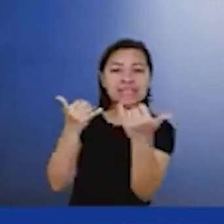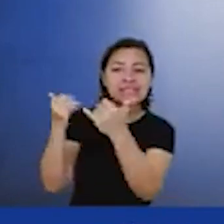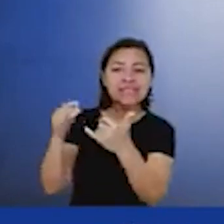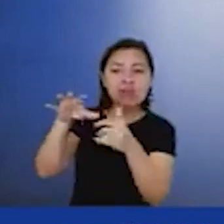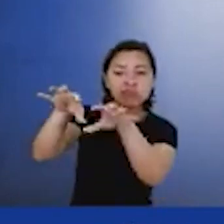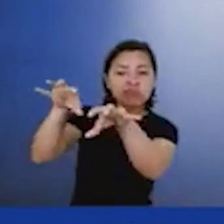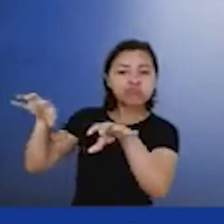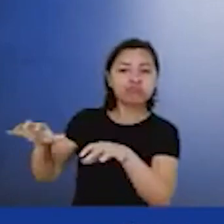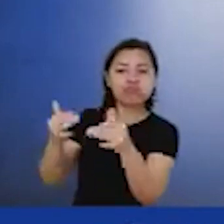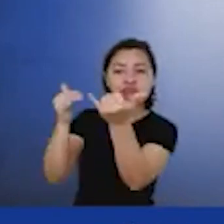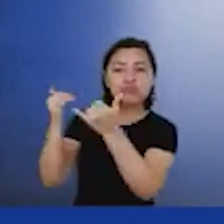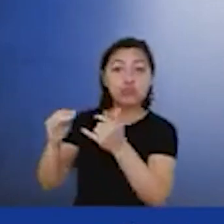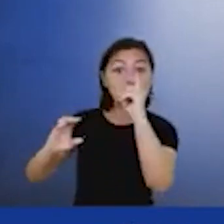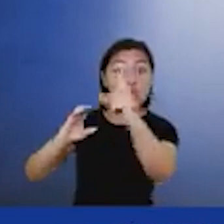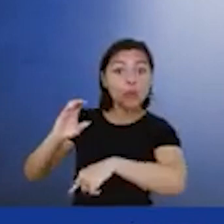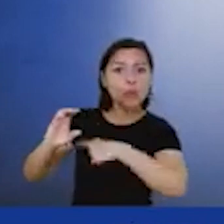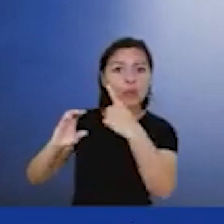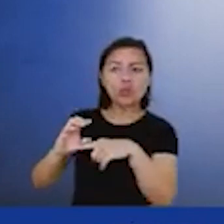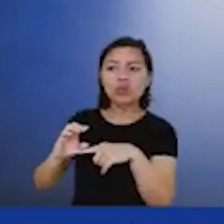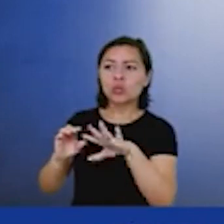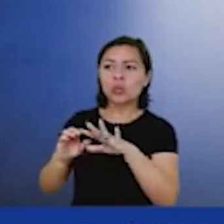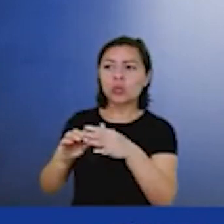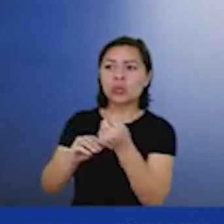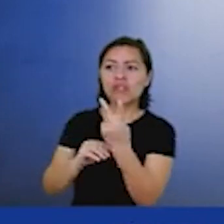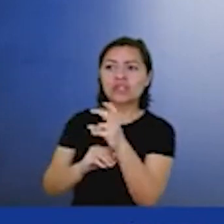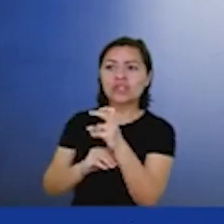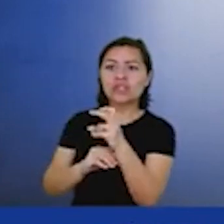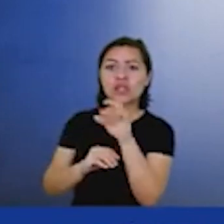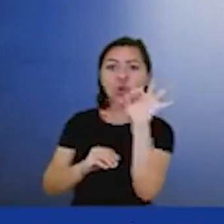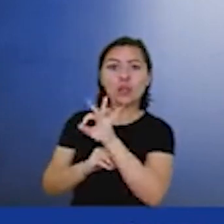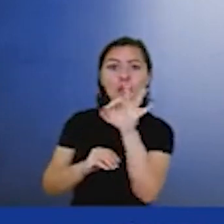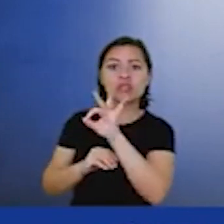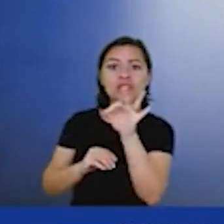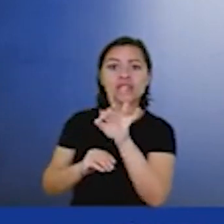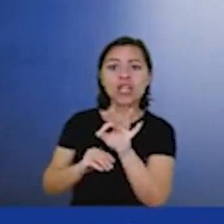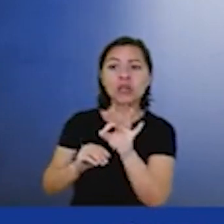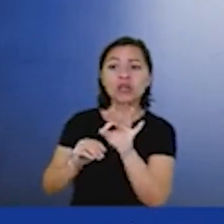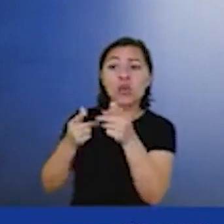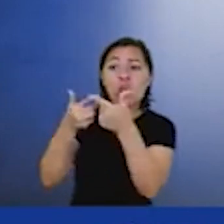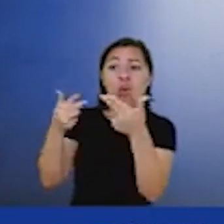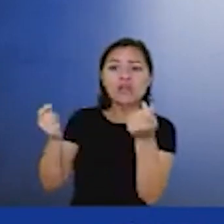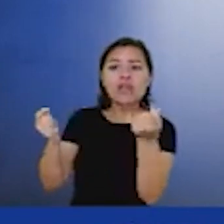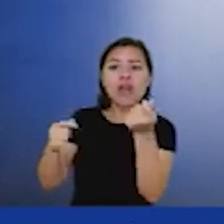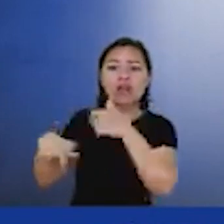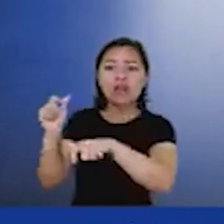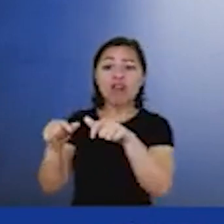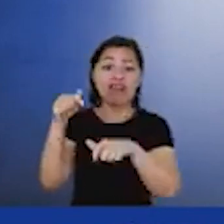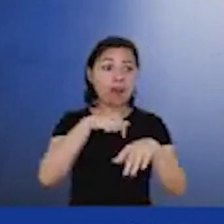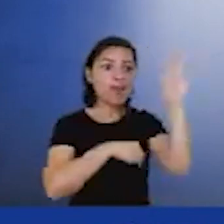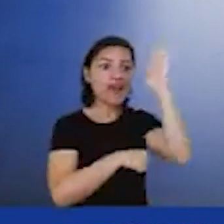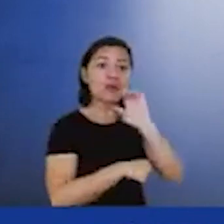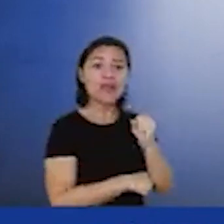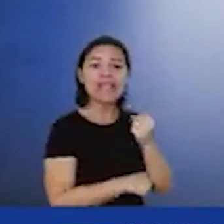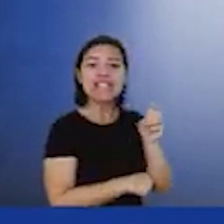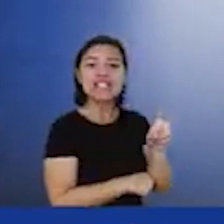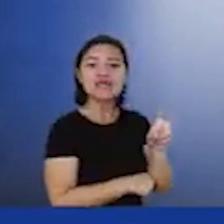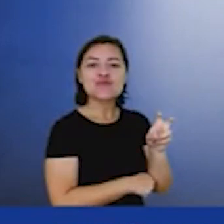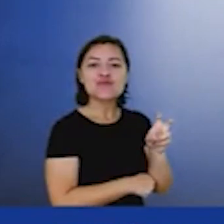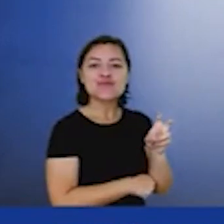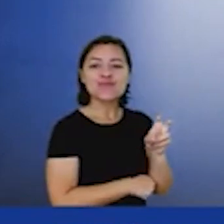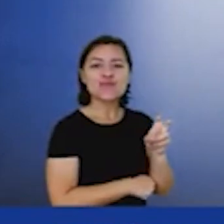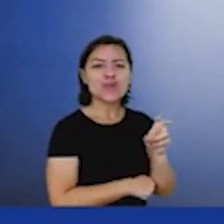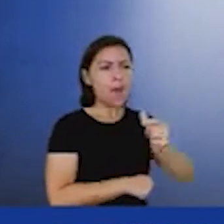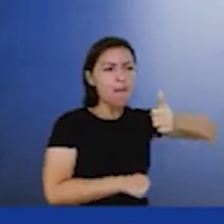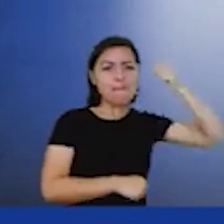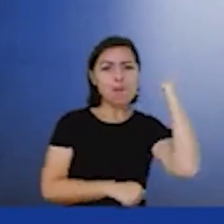elétrica é um pouco acima de 25% de conteúdo renovável no Brasil 85% então ganhamos de